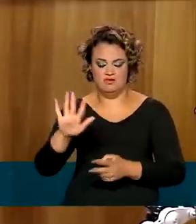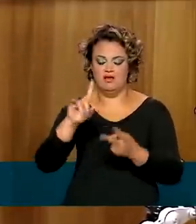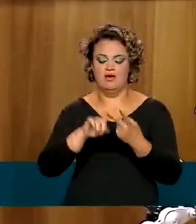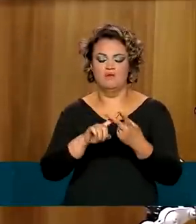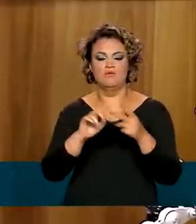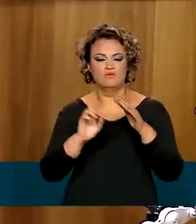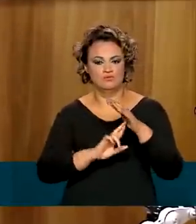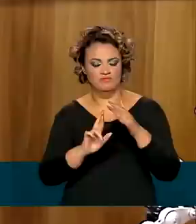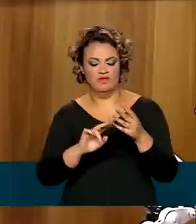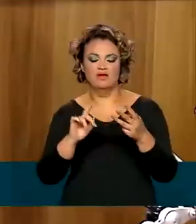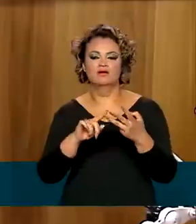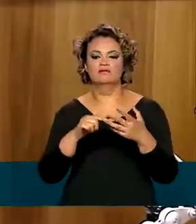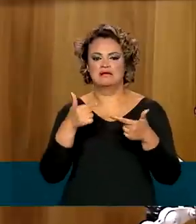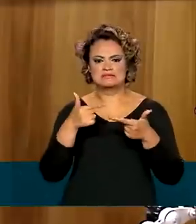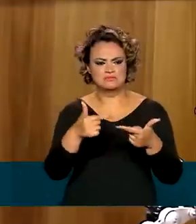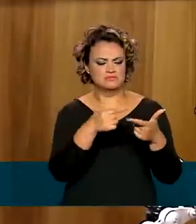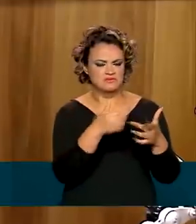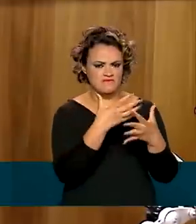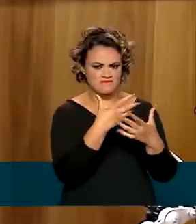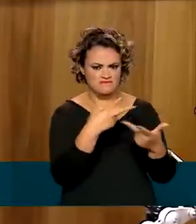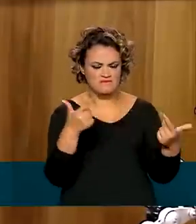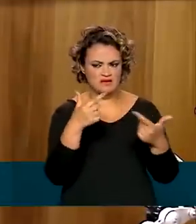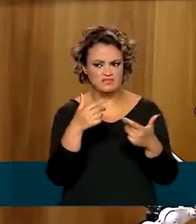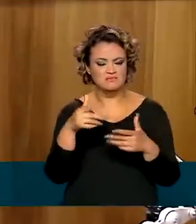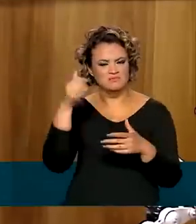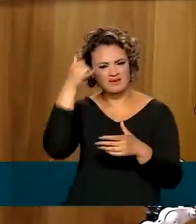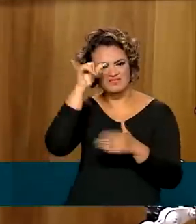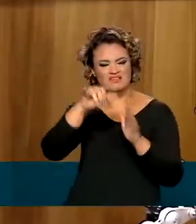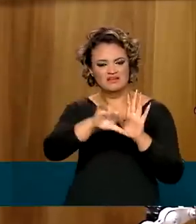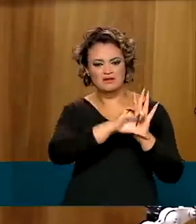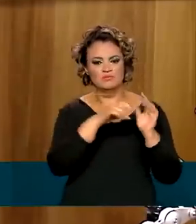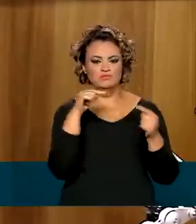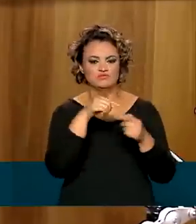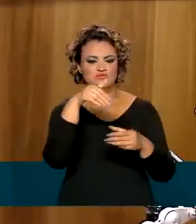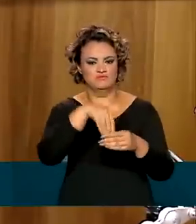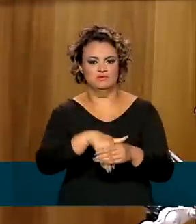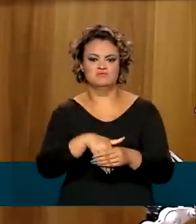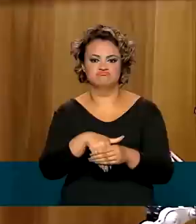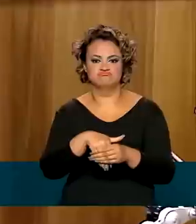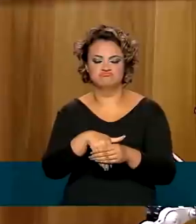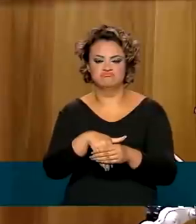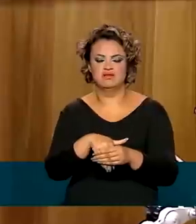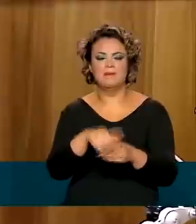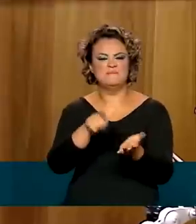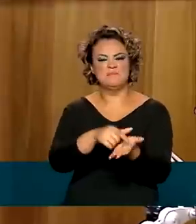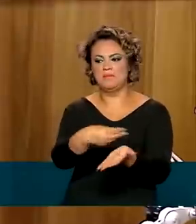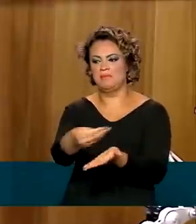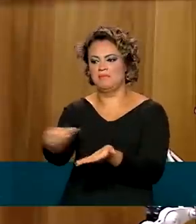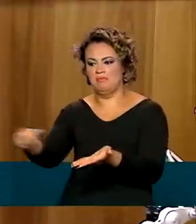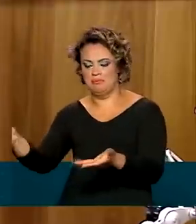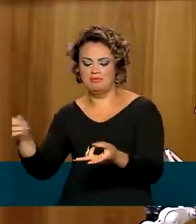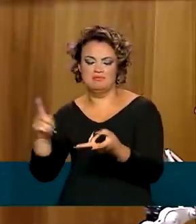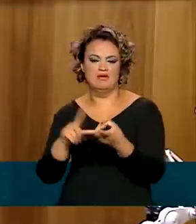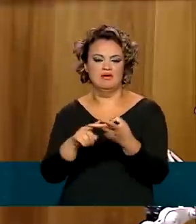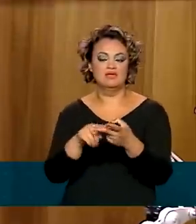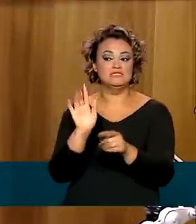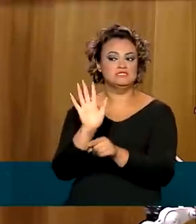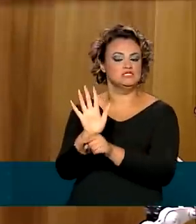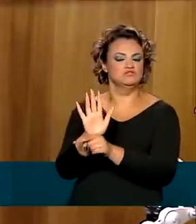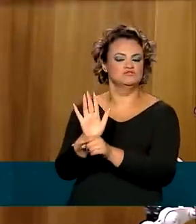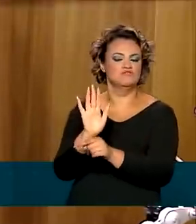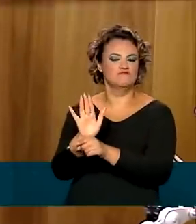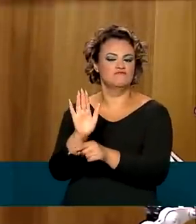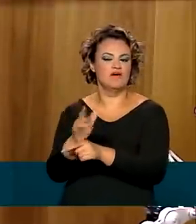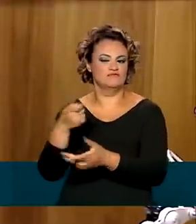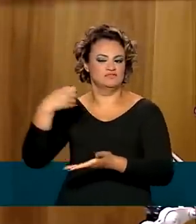Polícia Rodoviária Federal, uma grande operação para evitar os crimes eleitorais. Boca de urna, compra de voto,